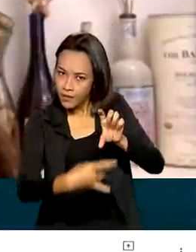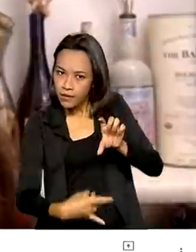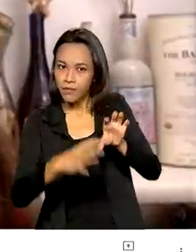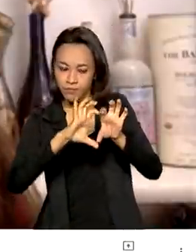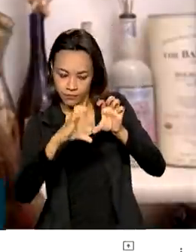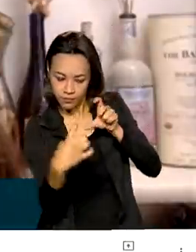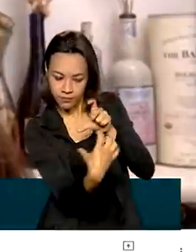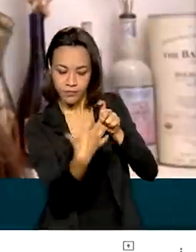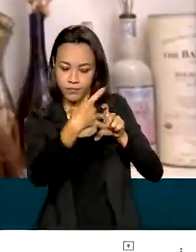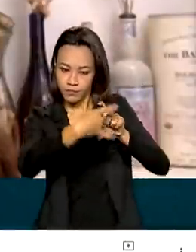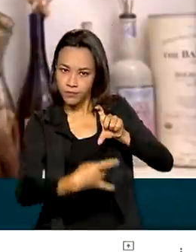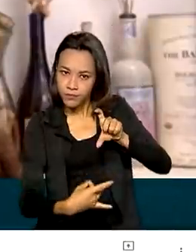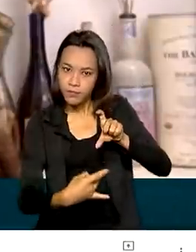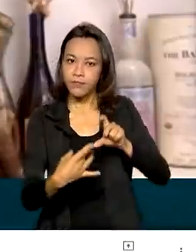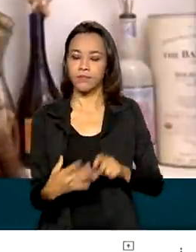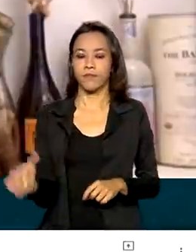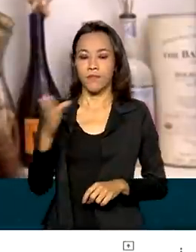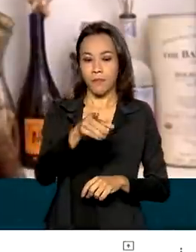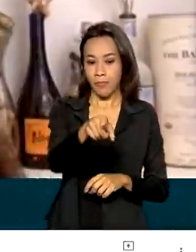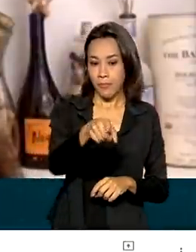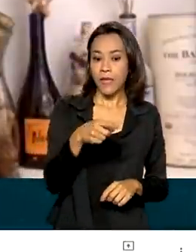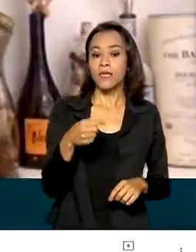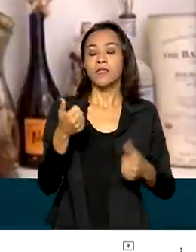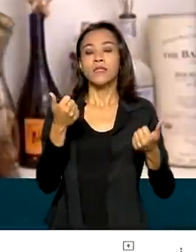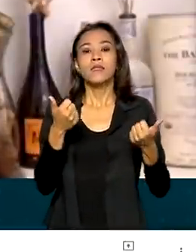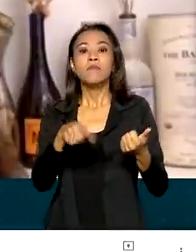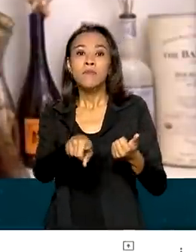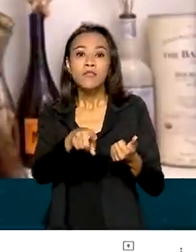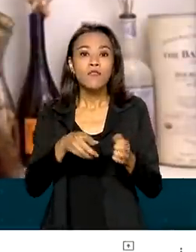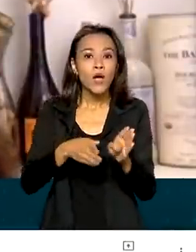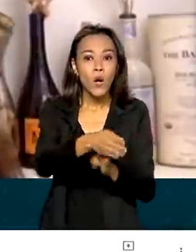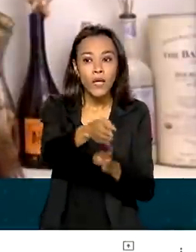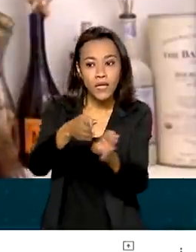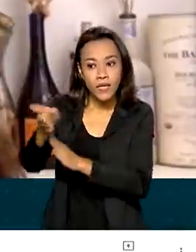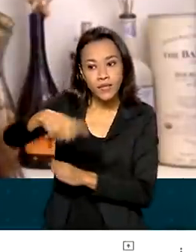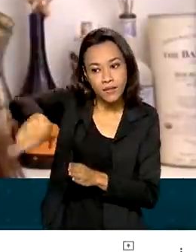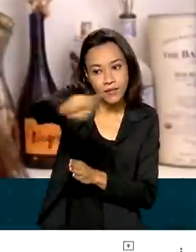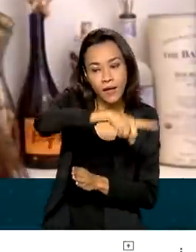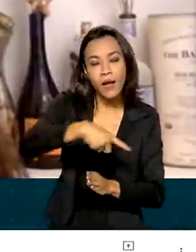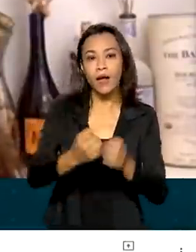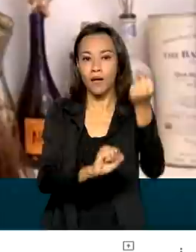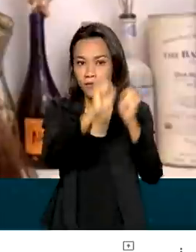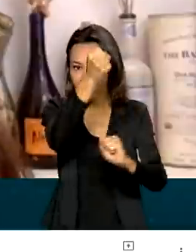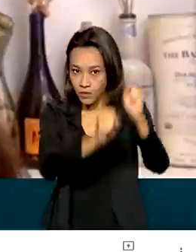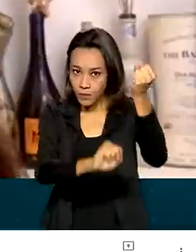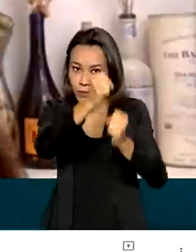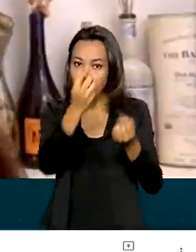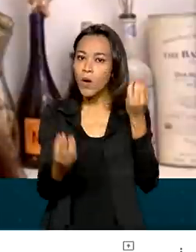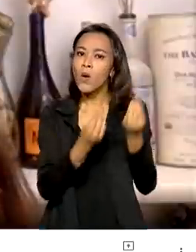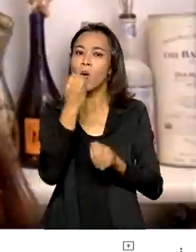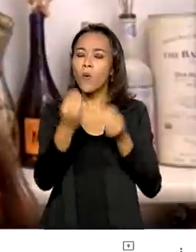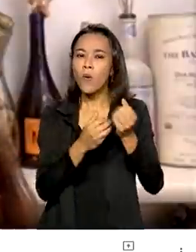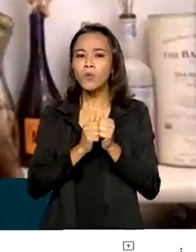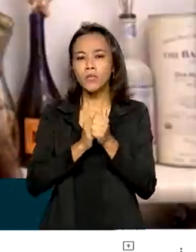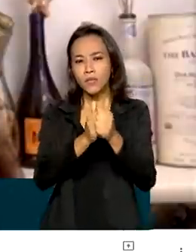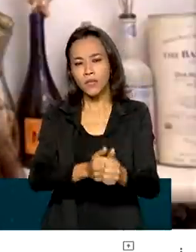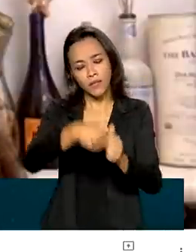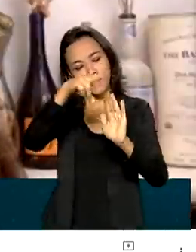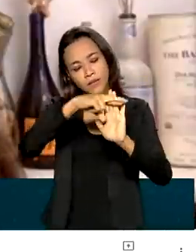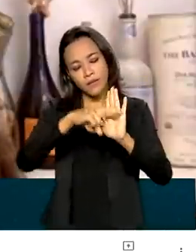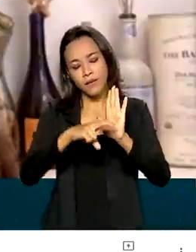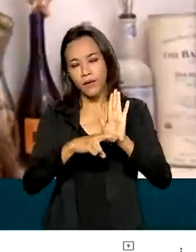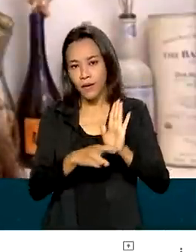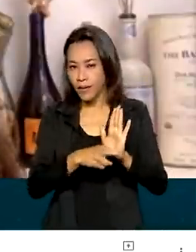orientam os fabricantes quanto aos requisitos que devem ser atendidos na elaboração das bebidas, detalhando os processos